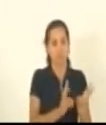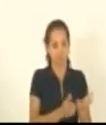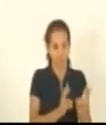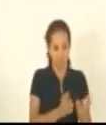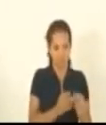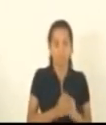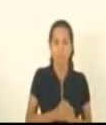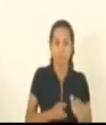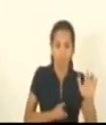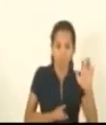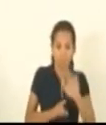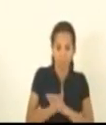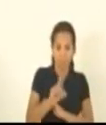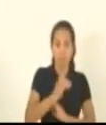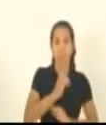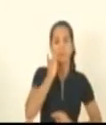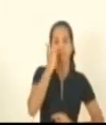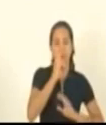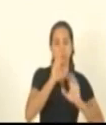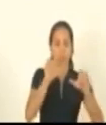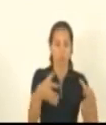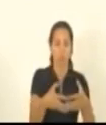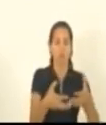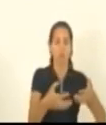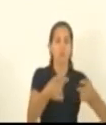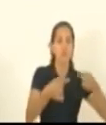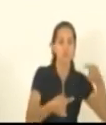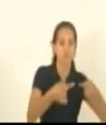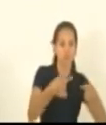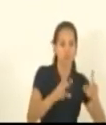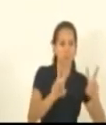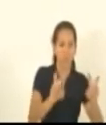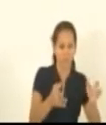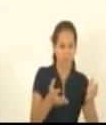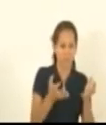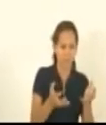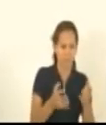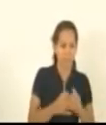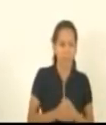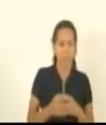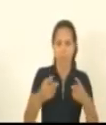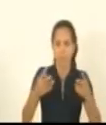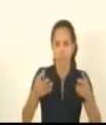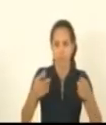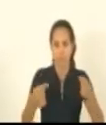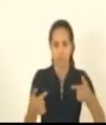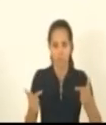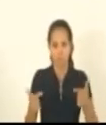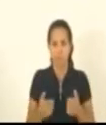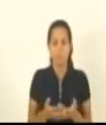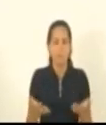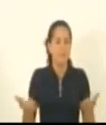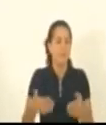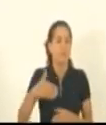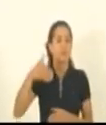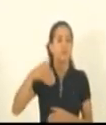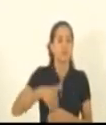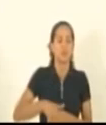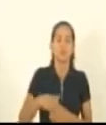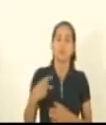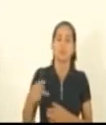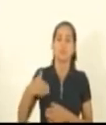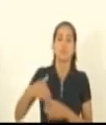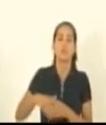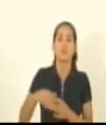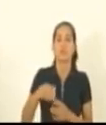pergunto aos deputados da comissão se querem discutir a matéria. Sem discussão, coloco em votação como voto a